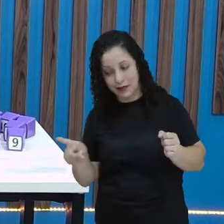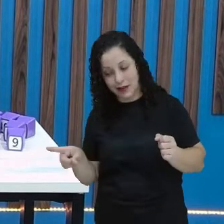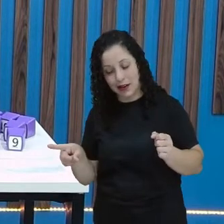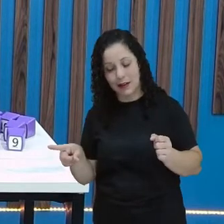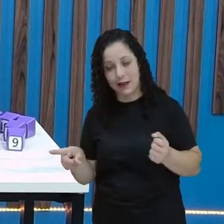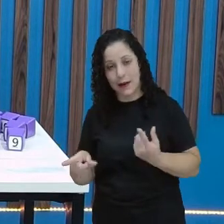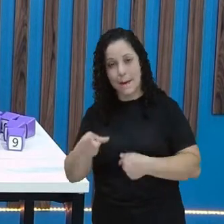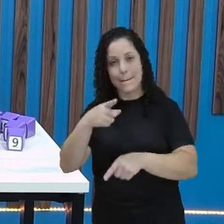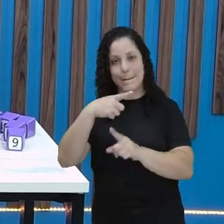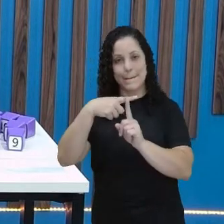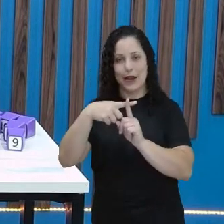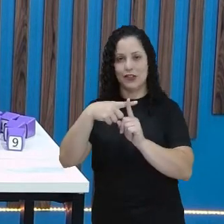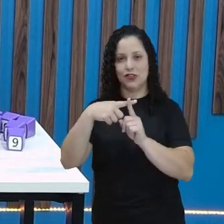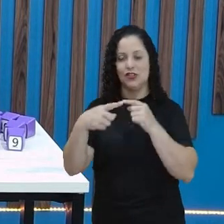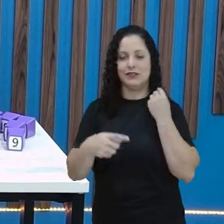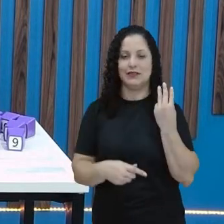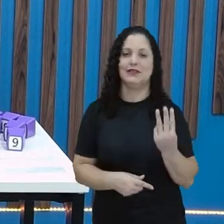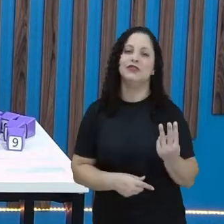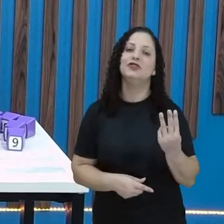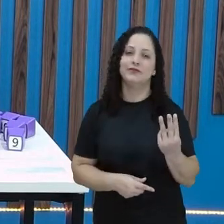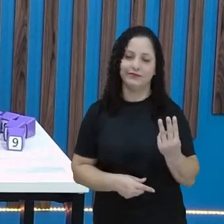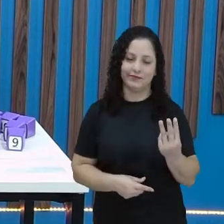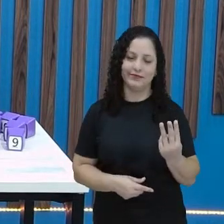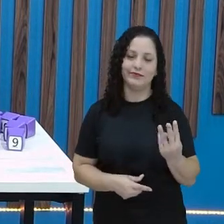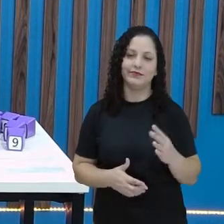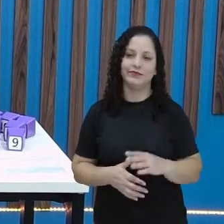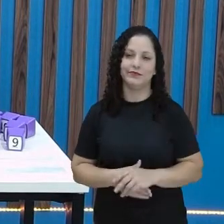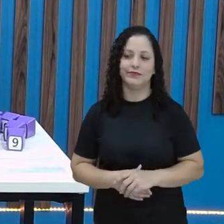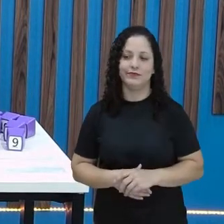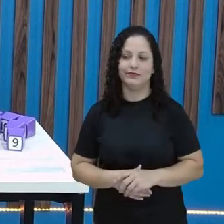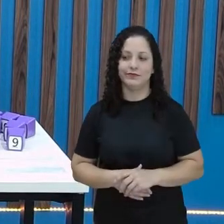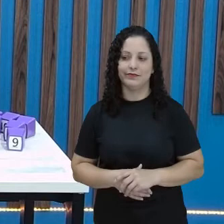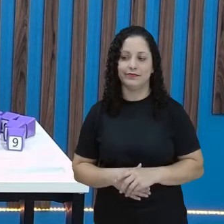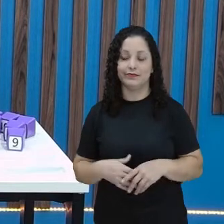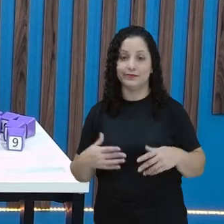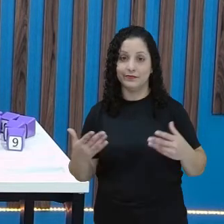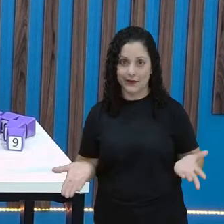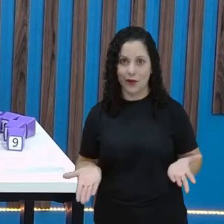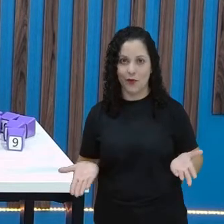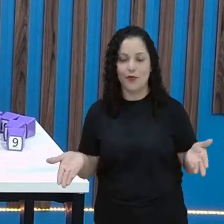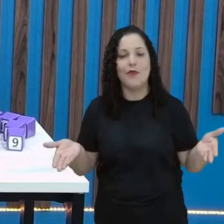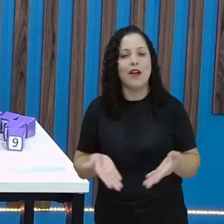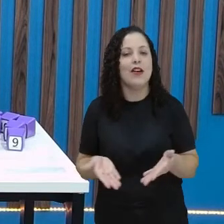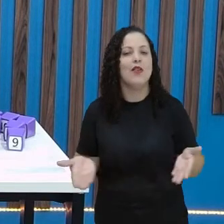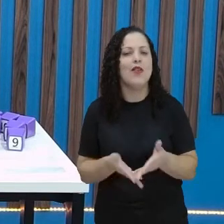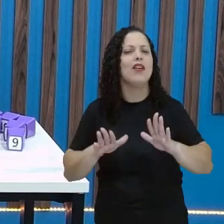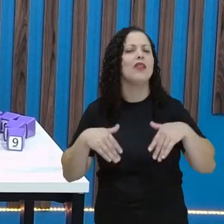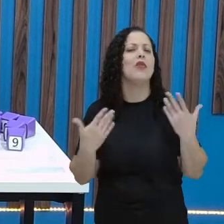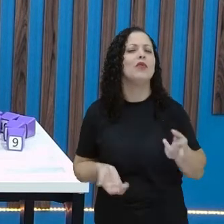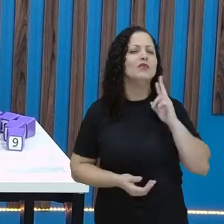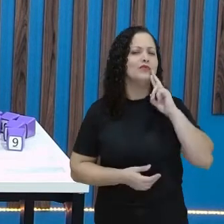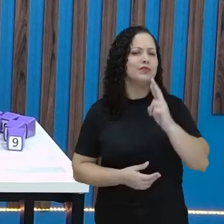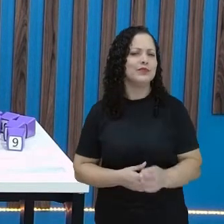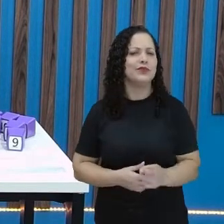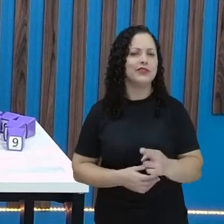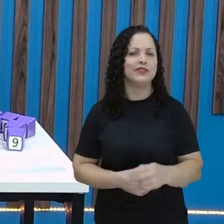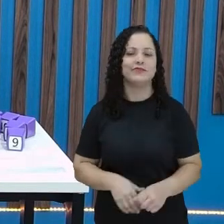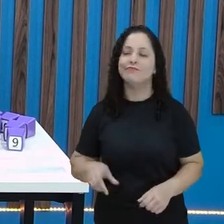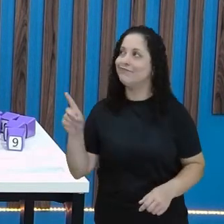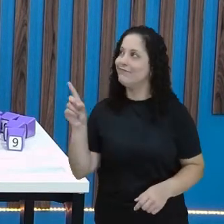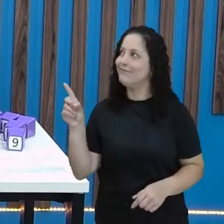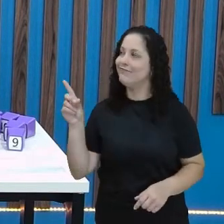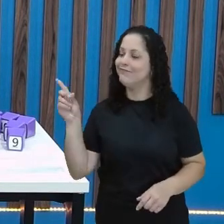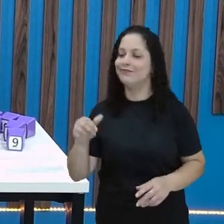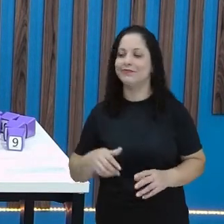adicionando mais três no final. Aí, olha aí, Essa daqui é a